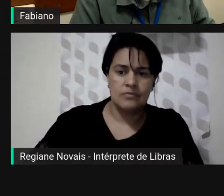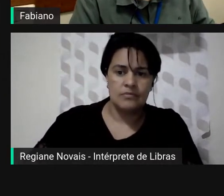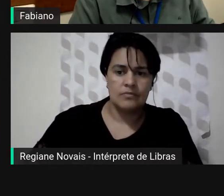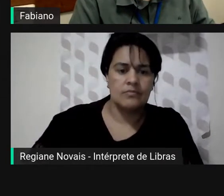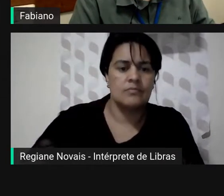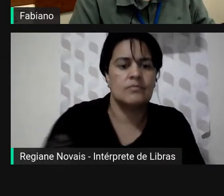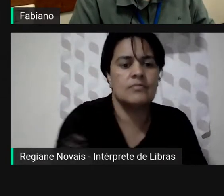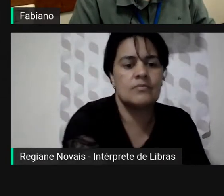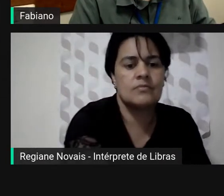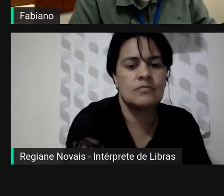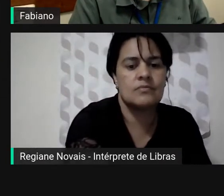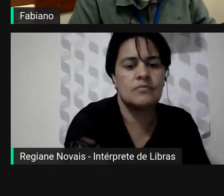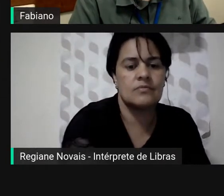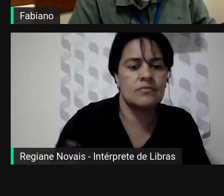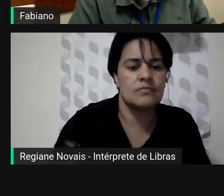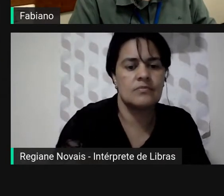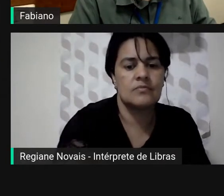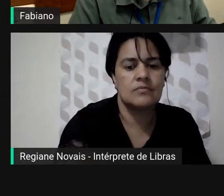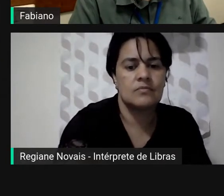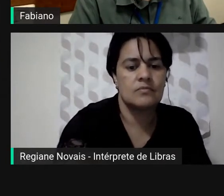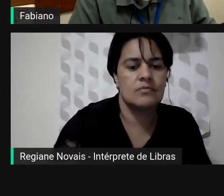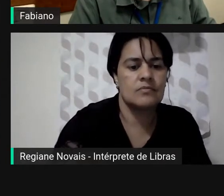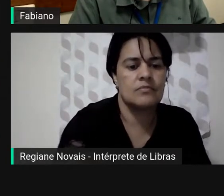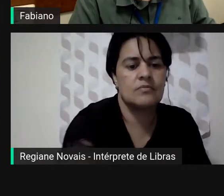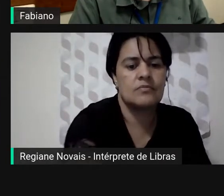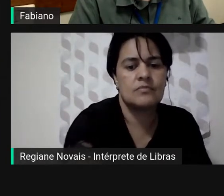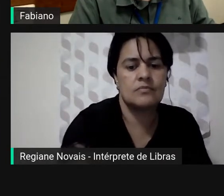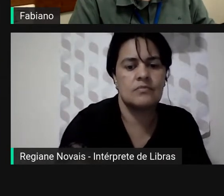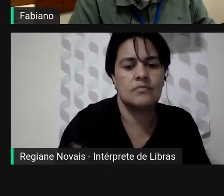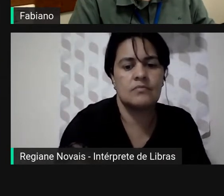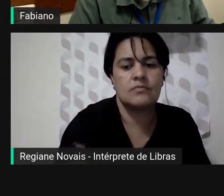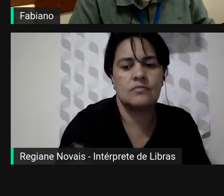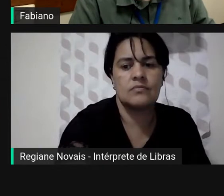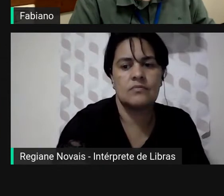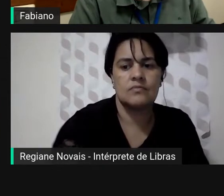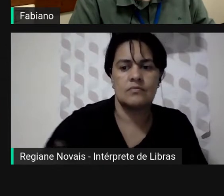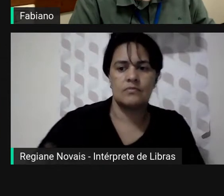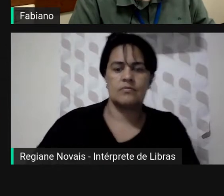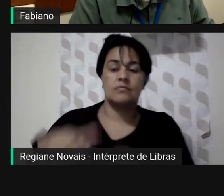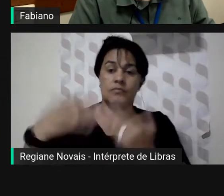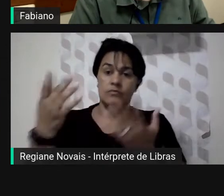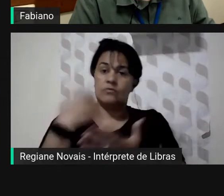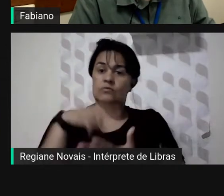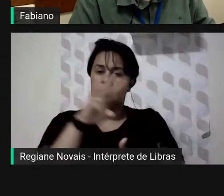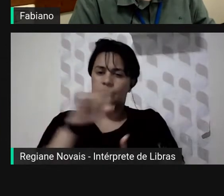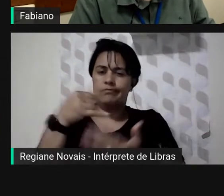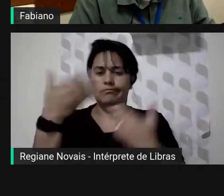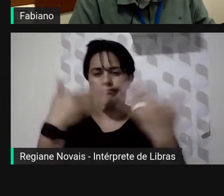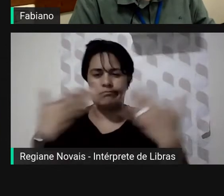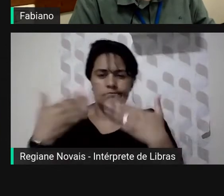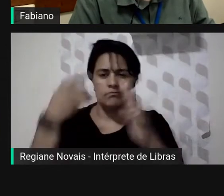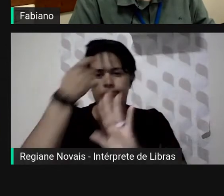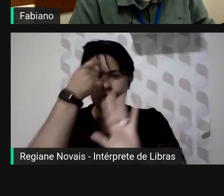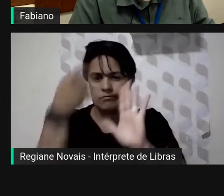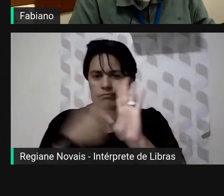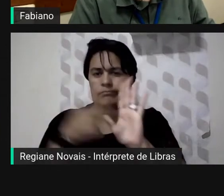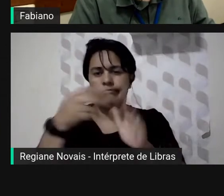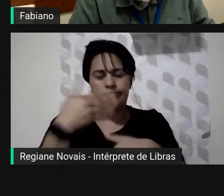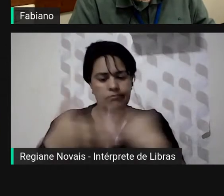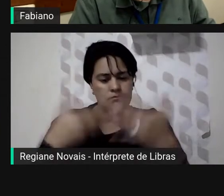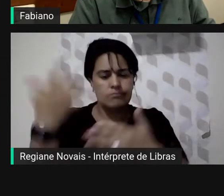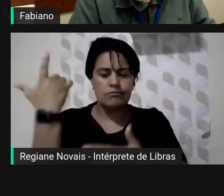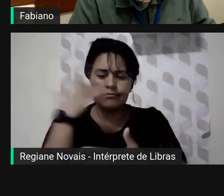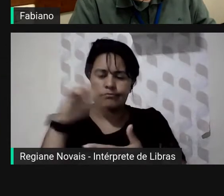auxiliares né quando a gente liga em algum lugar que eles vão vendo a gente vai conversando com uma inteligência artificial e ela vai ajudando a gente